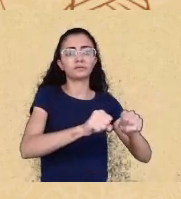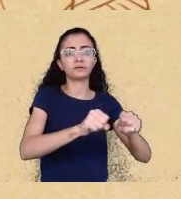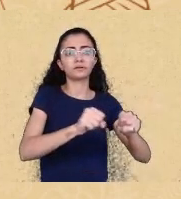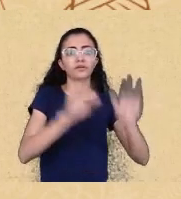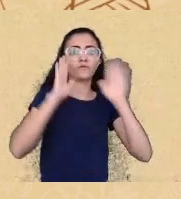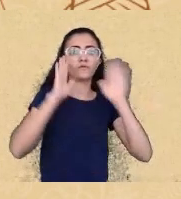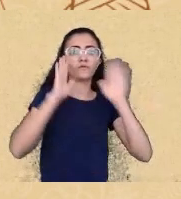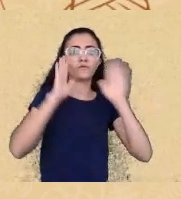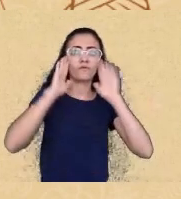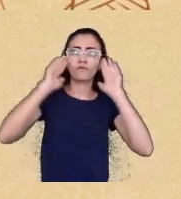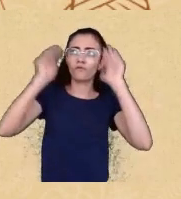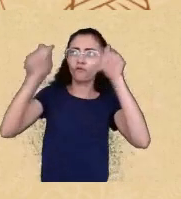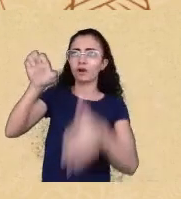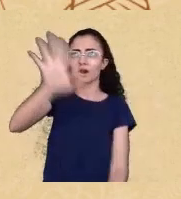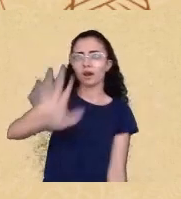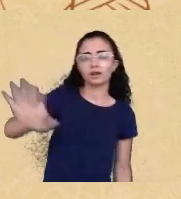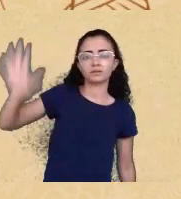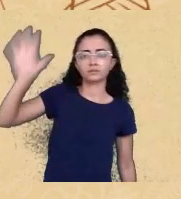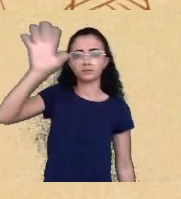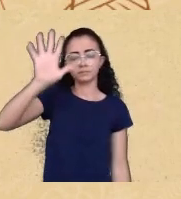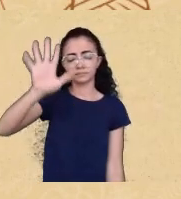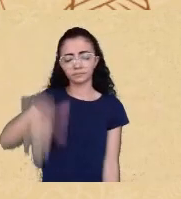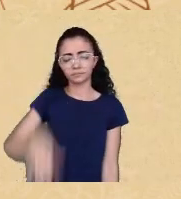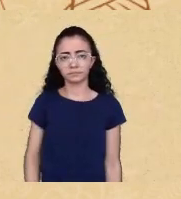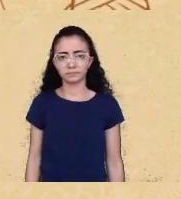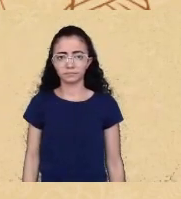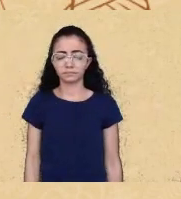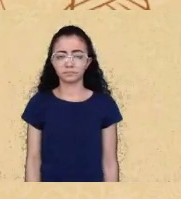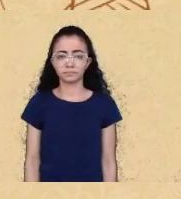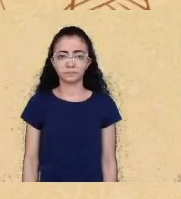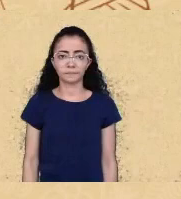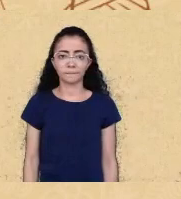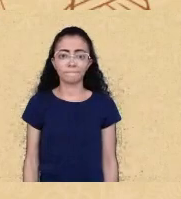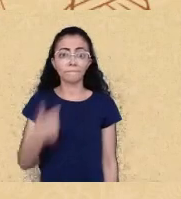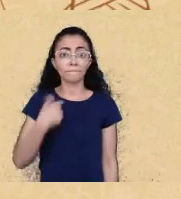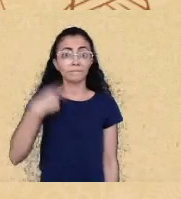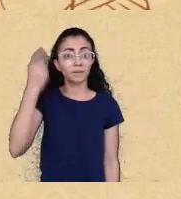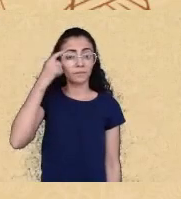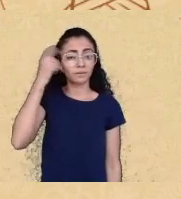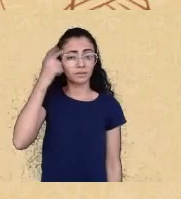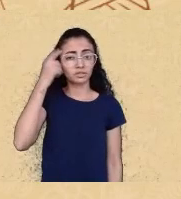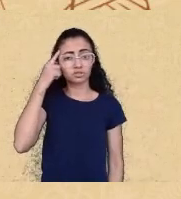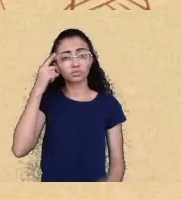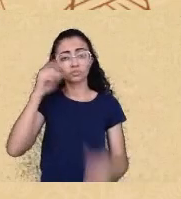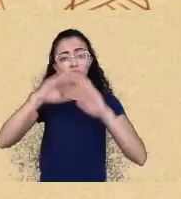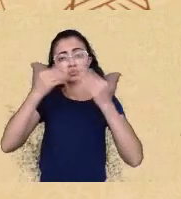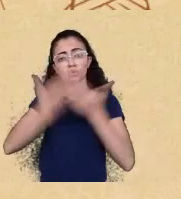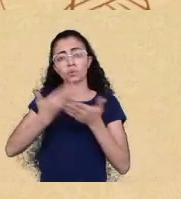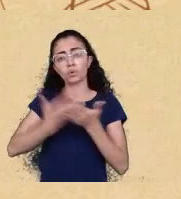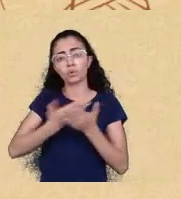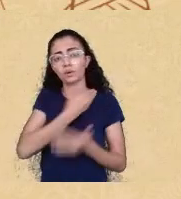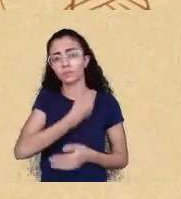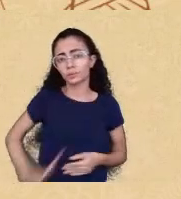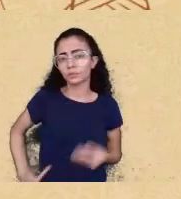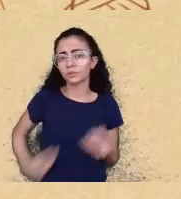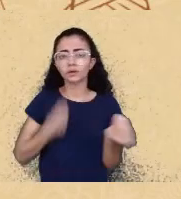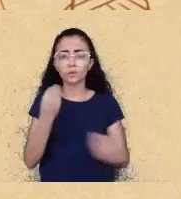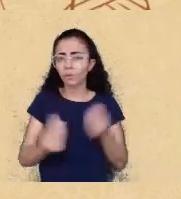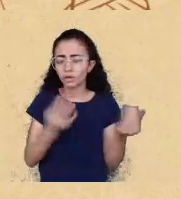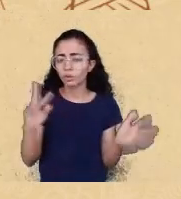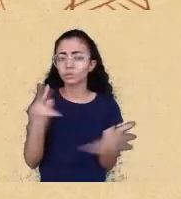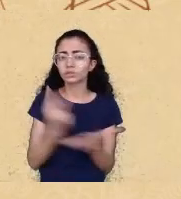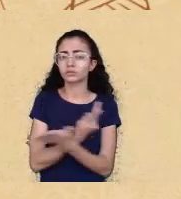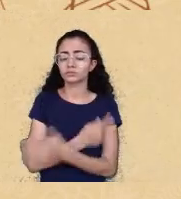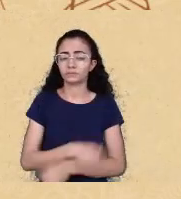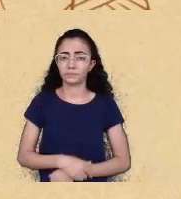que tem valor se eu for pensar na escola pública como é que se dá a lógica da escola pública a